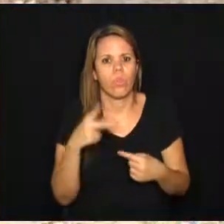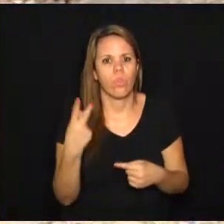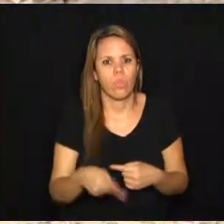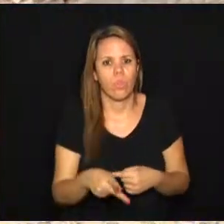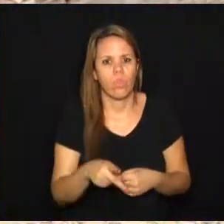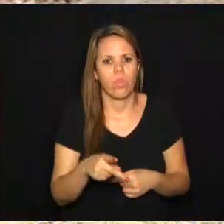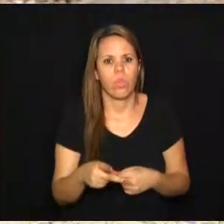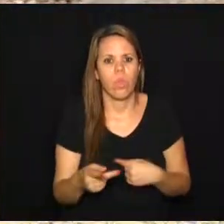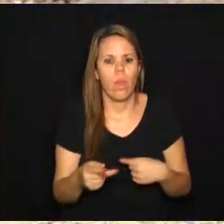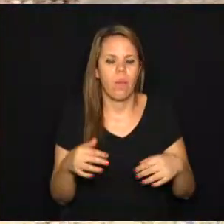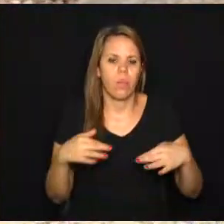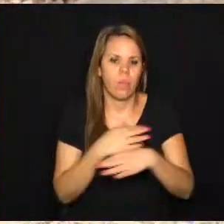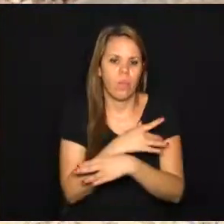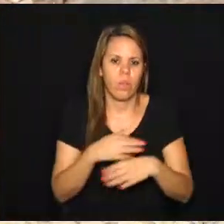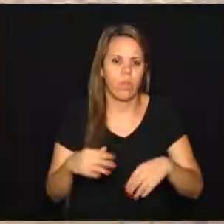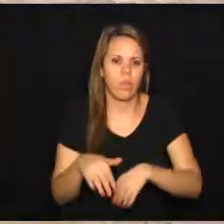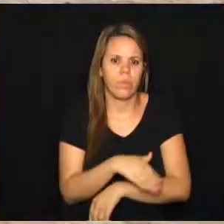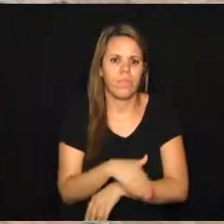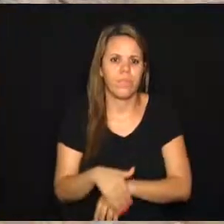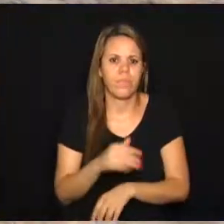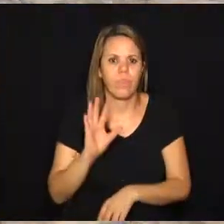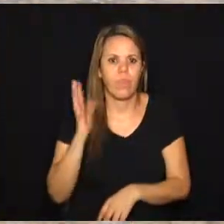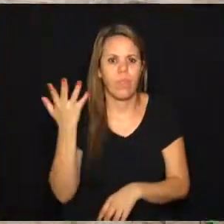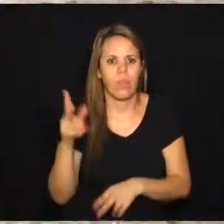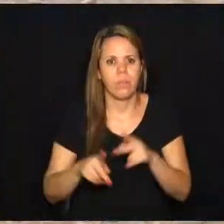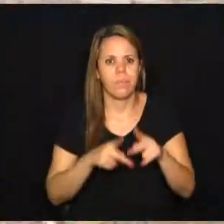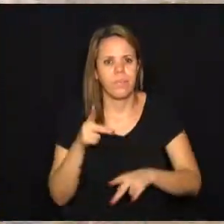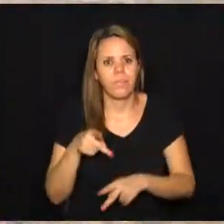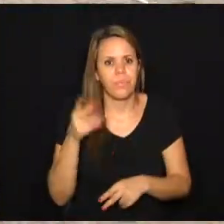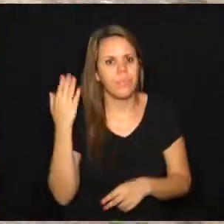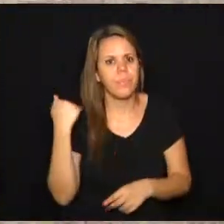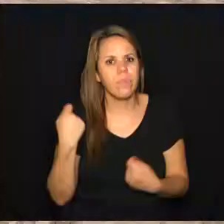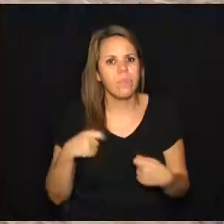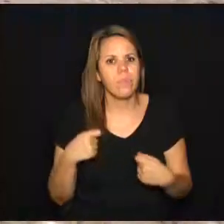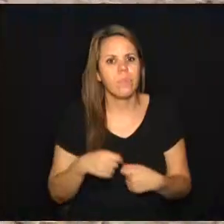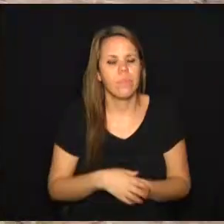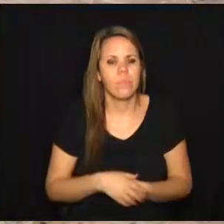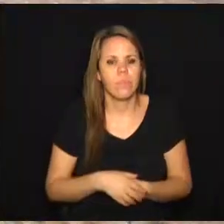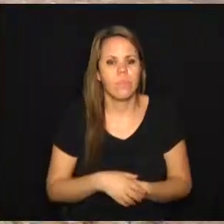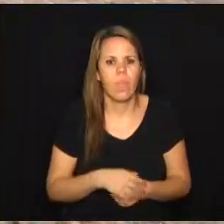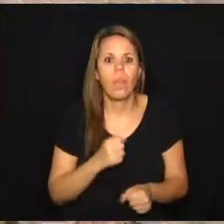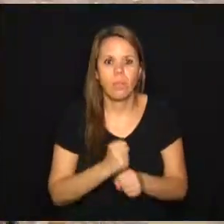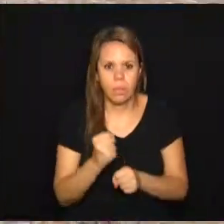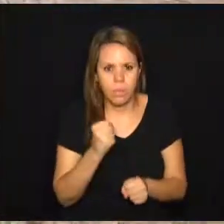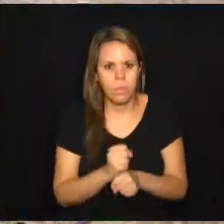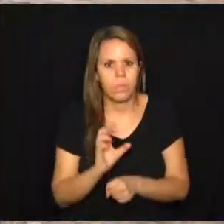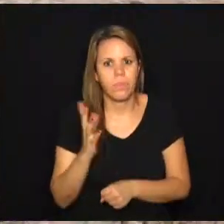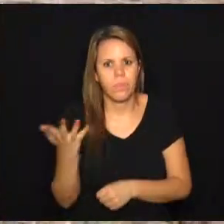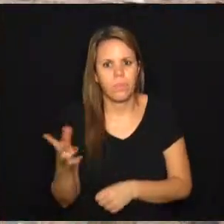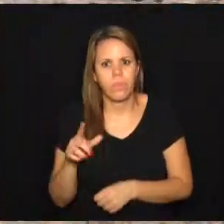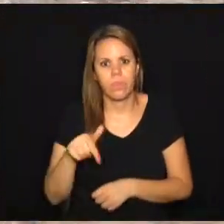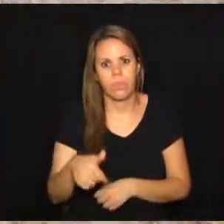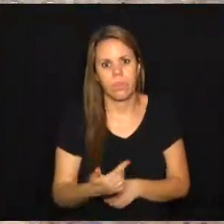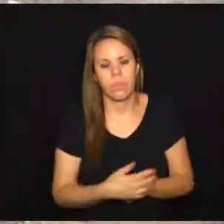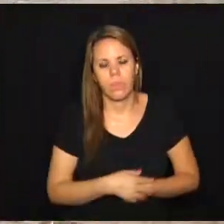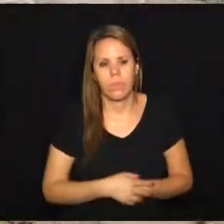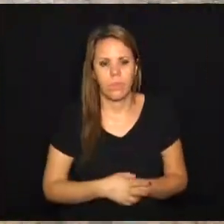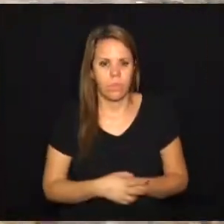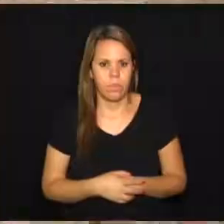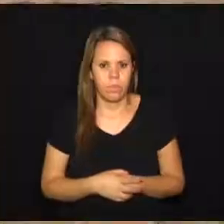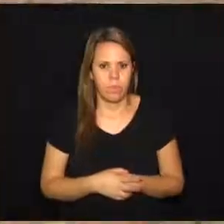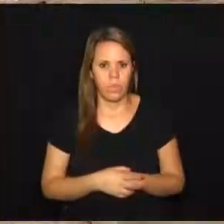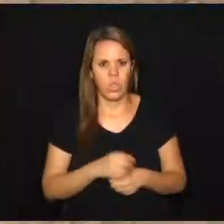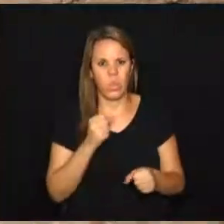viabilidade dessas vias. O que acontece, muitas vezes o município precisa saber, é que as vias até são asfaltadas, porém elas o são com